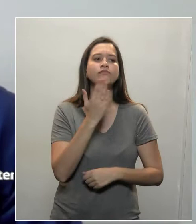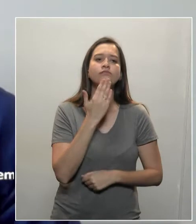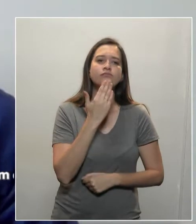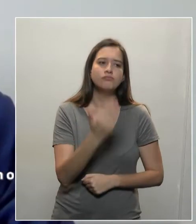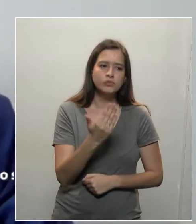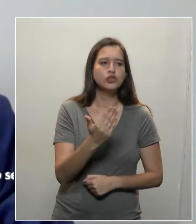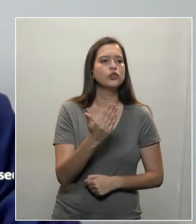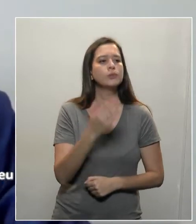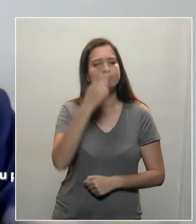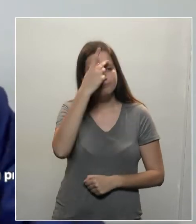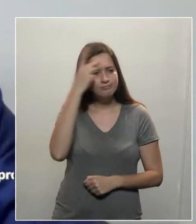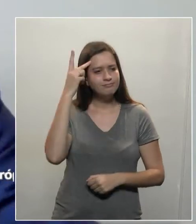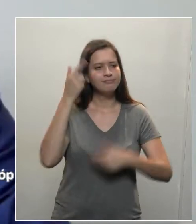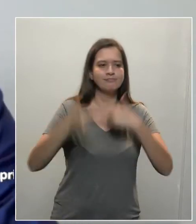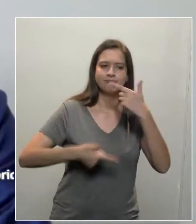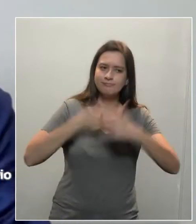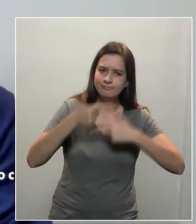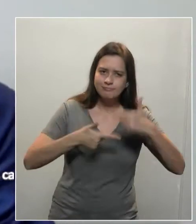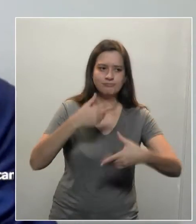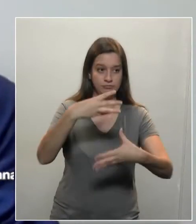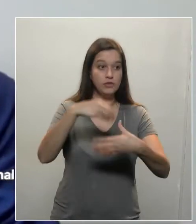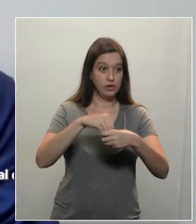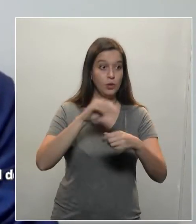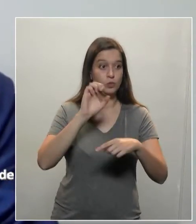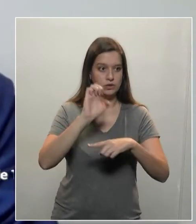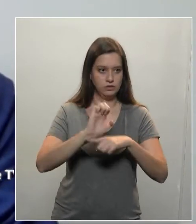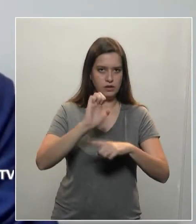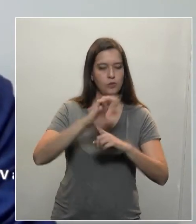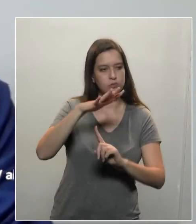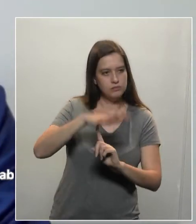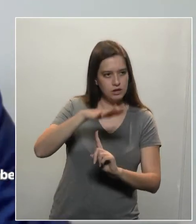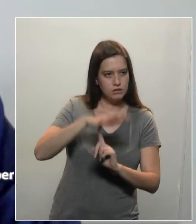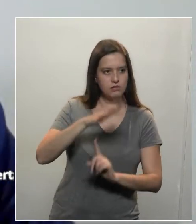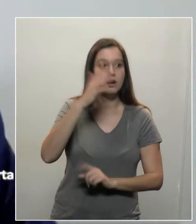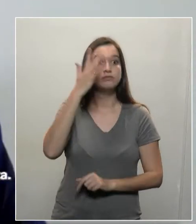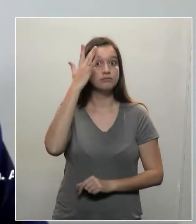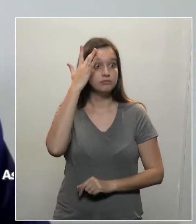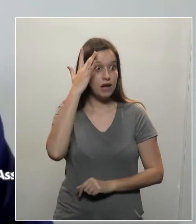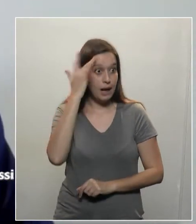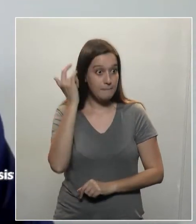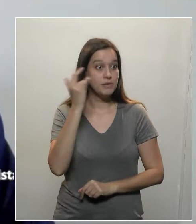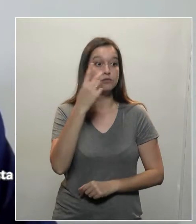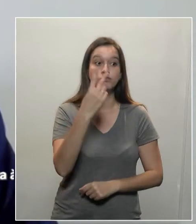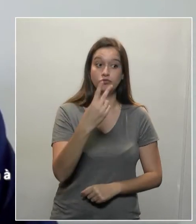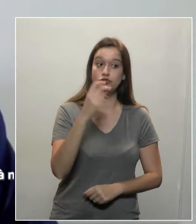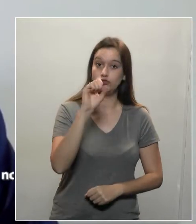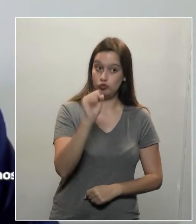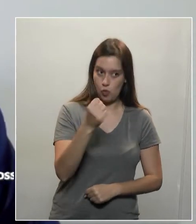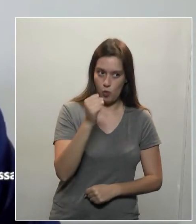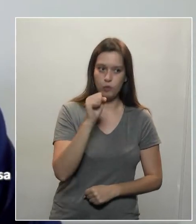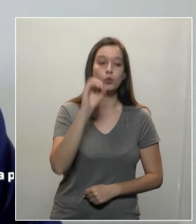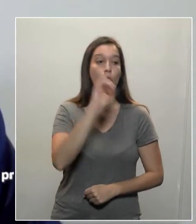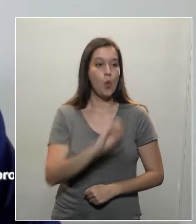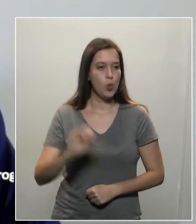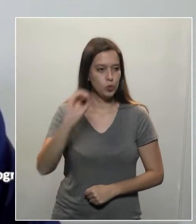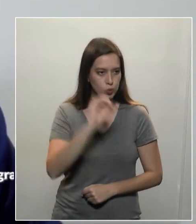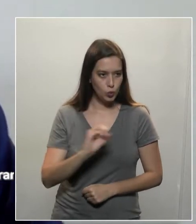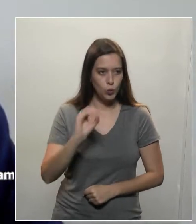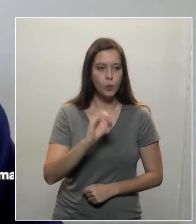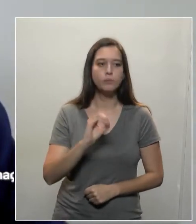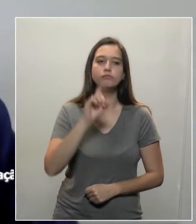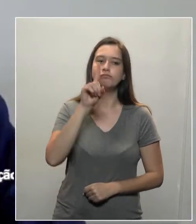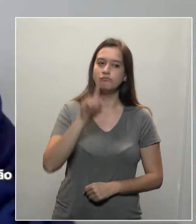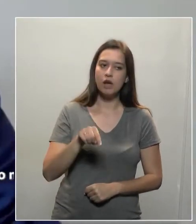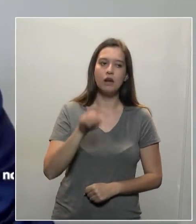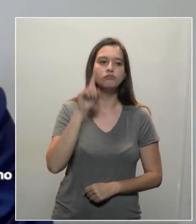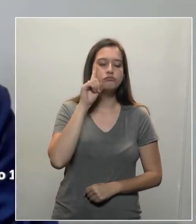Estado do Paraná. Manhã, 28 de outubro, é um dia dedicado ao servidor público do